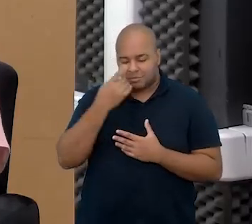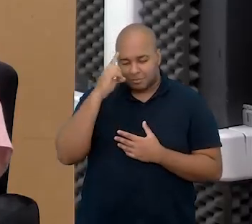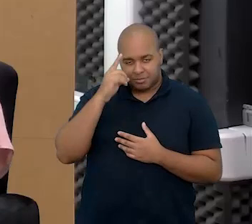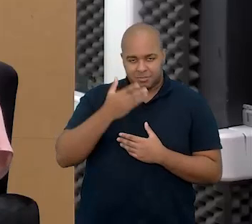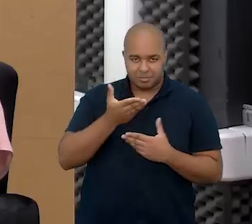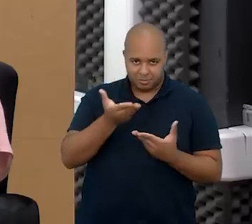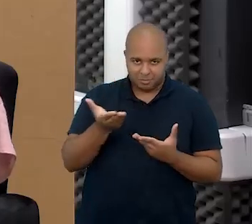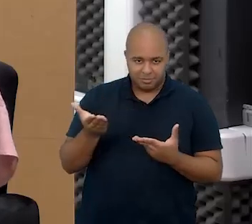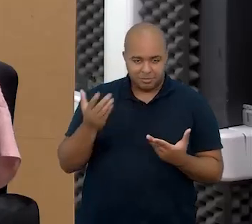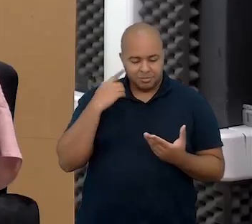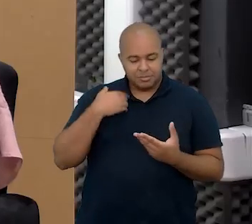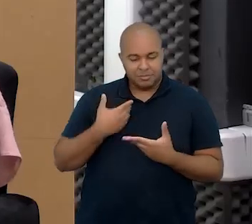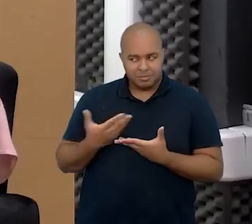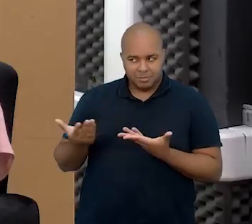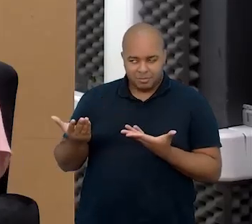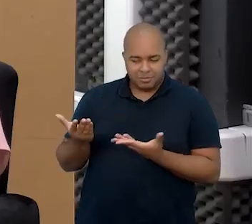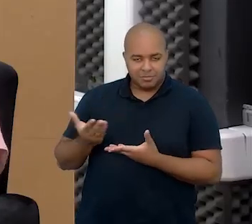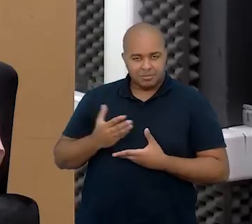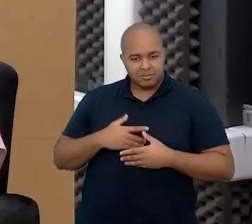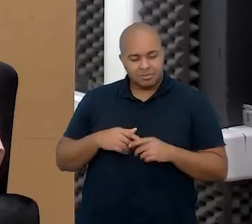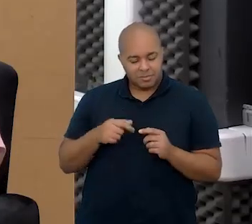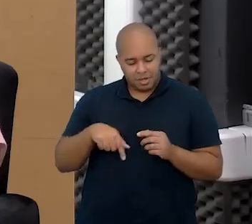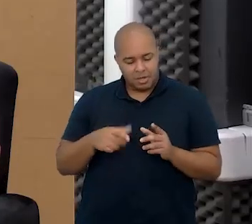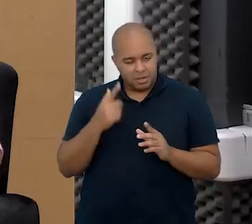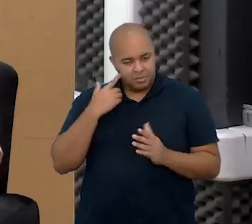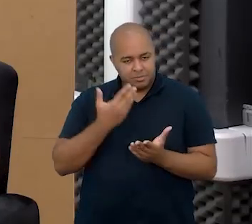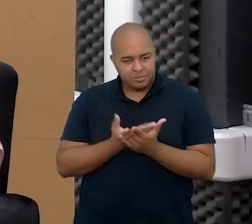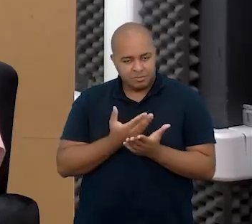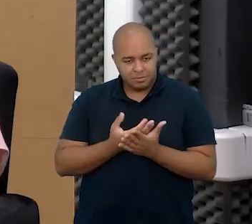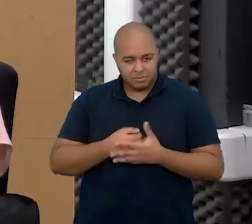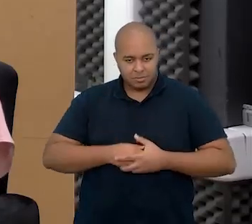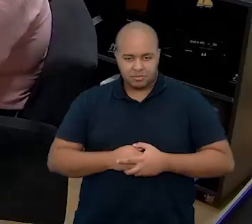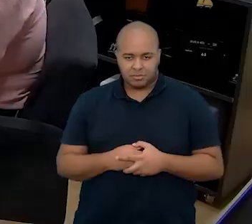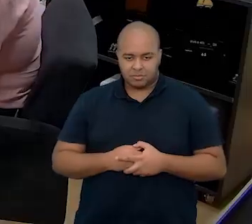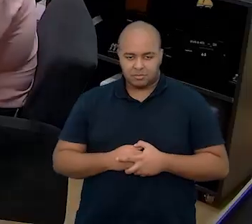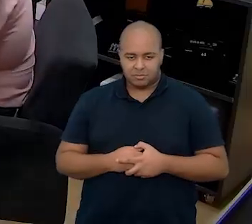dia a vocês, minhas parceiras desse momento de estudo.